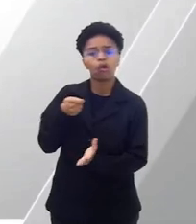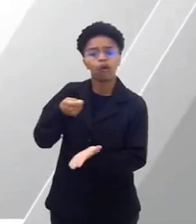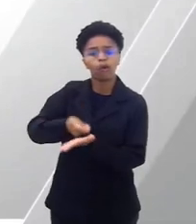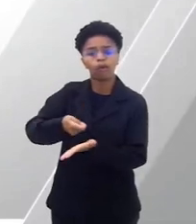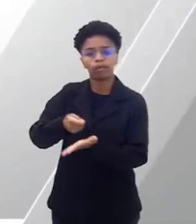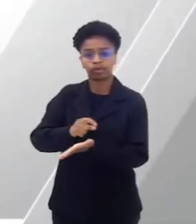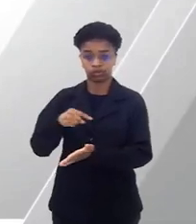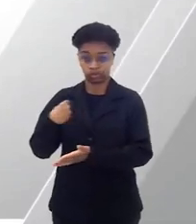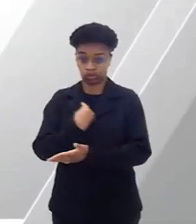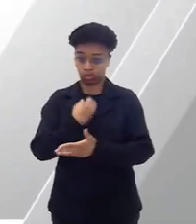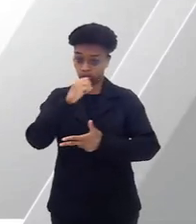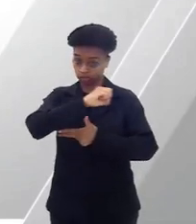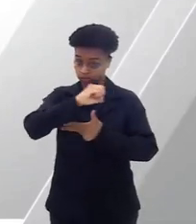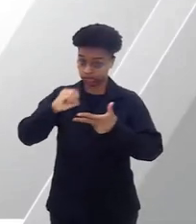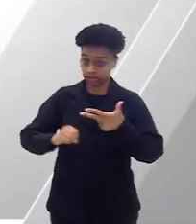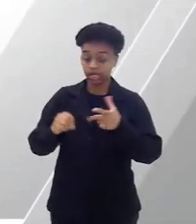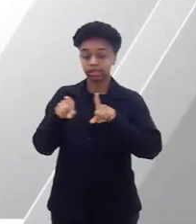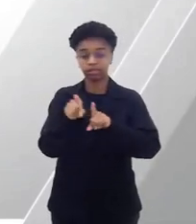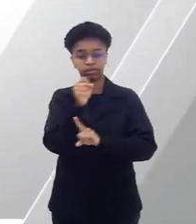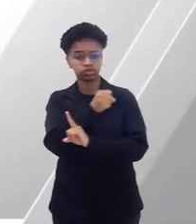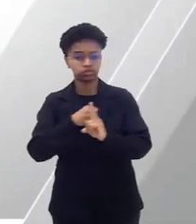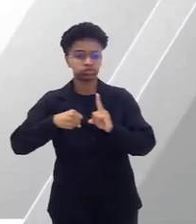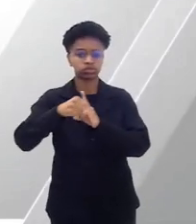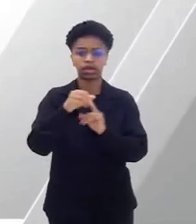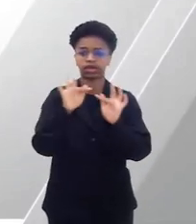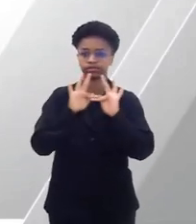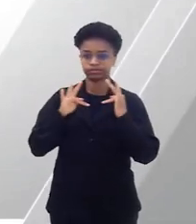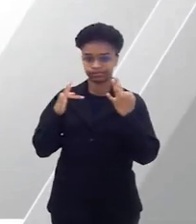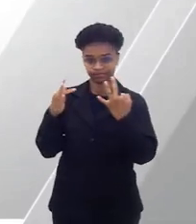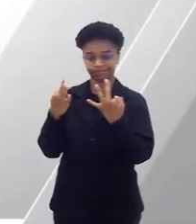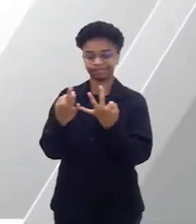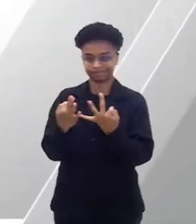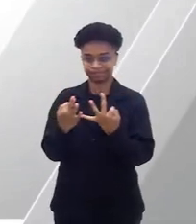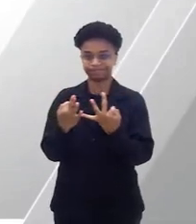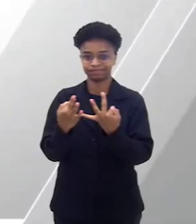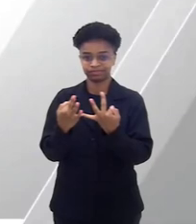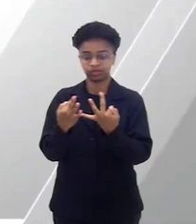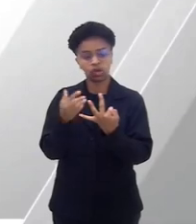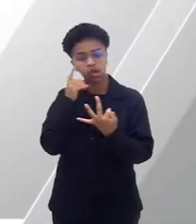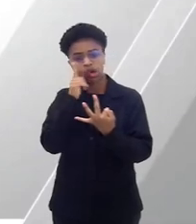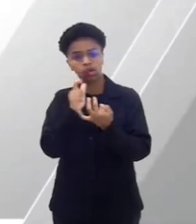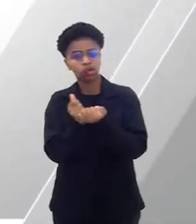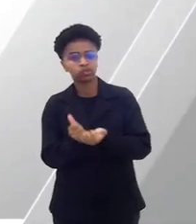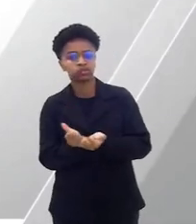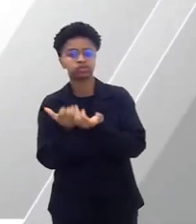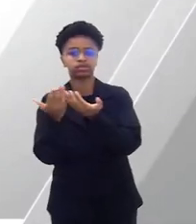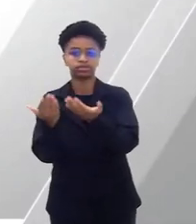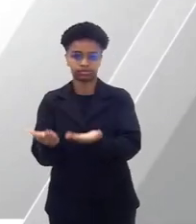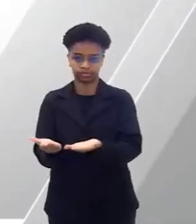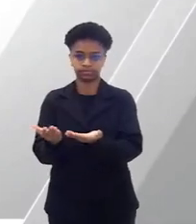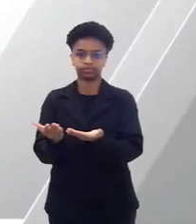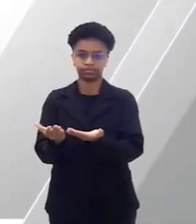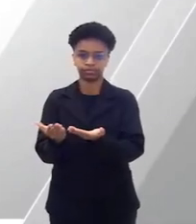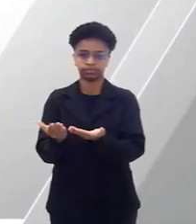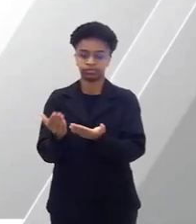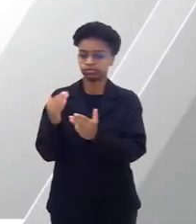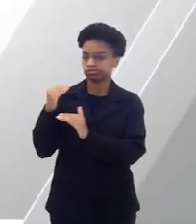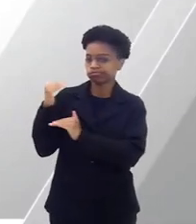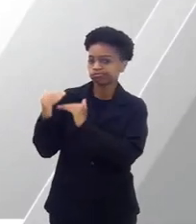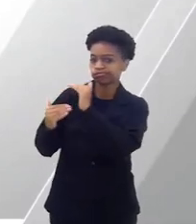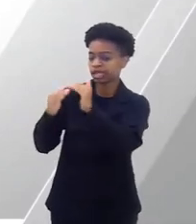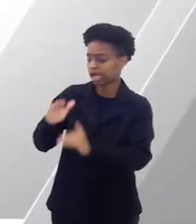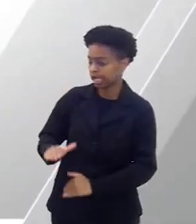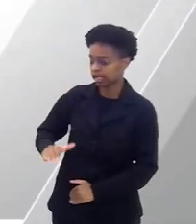dever do poder público, da sociedade e da família garantir o